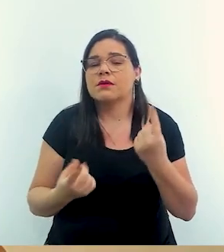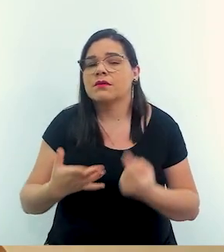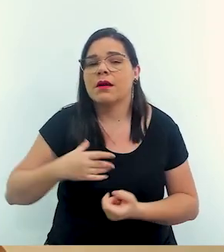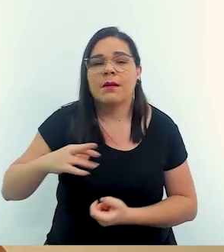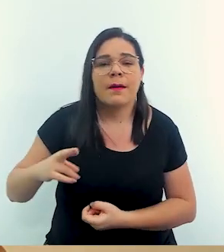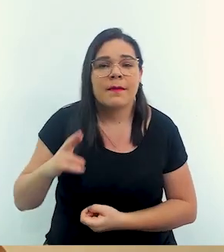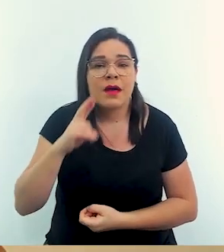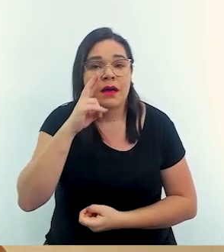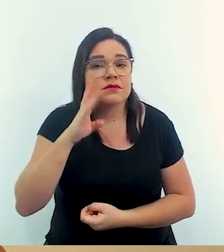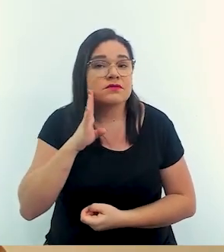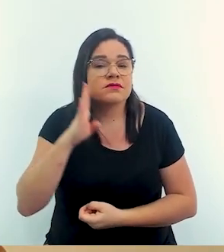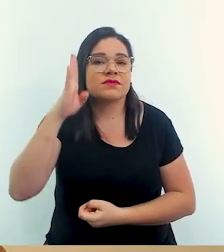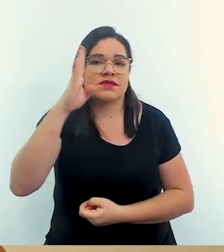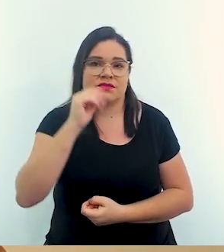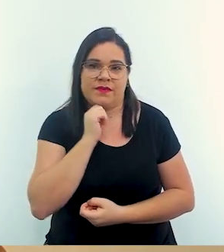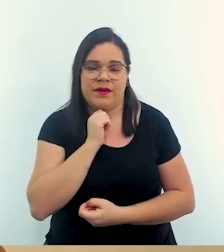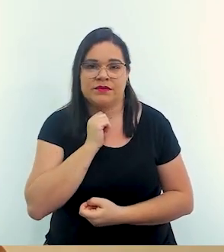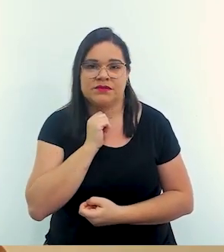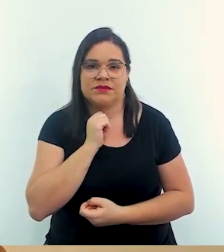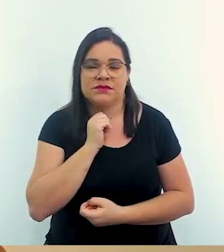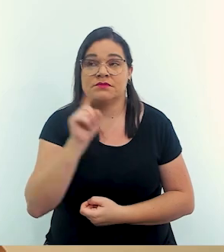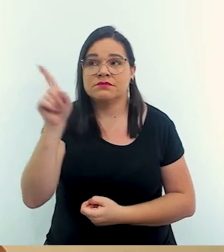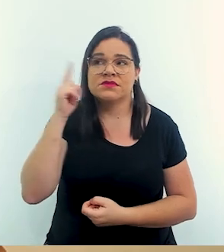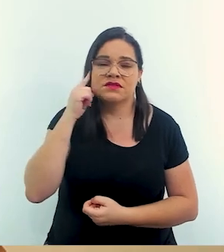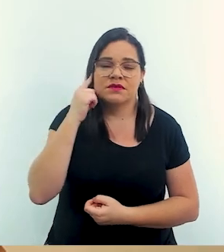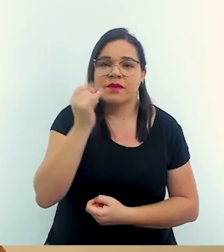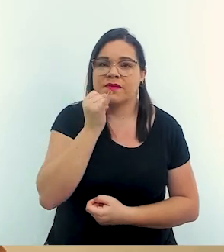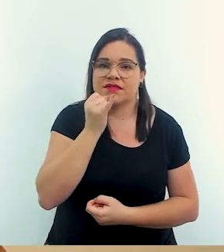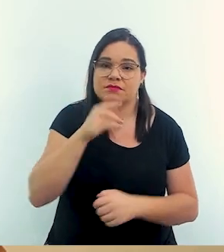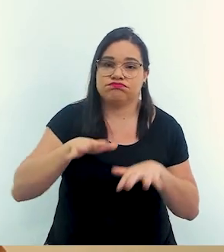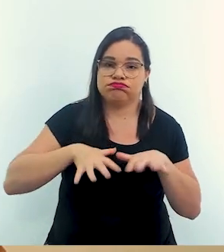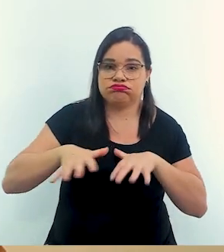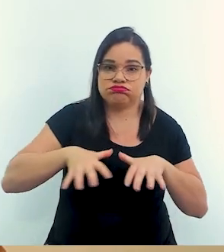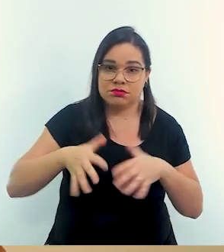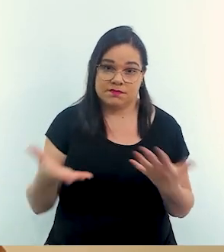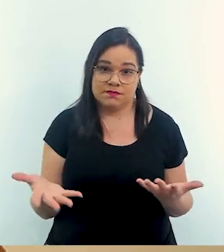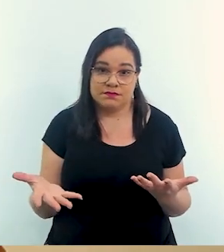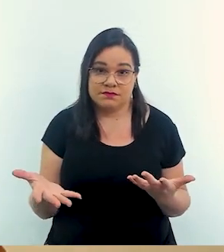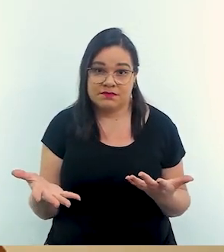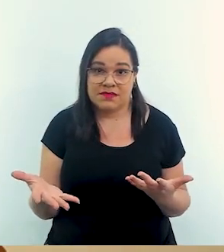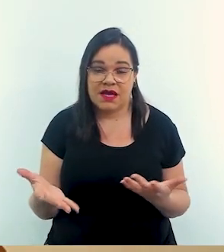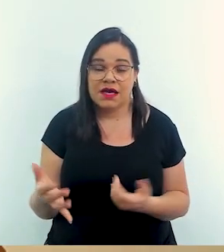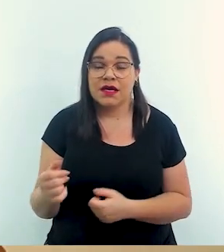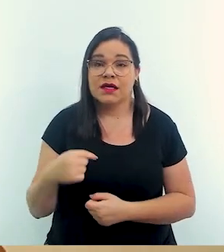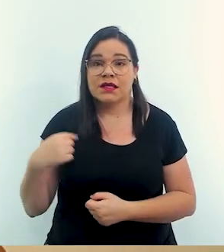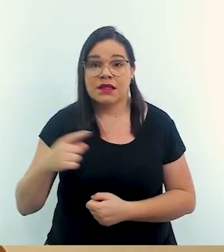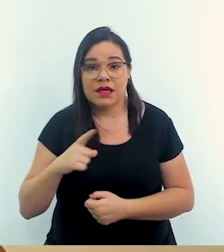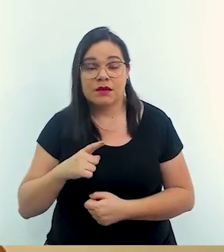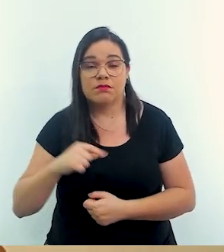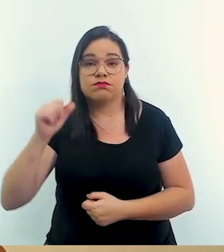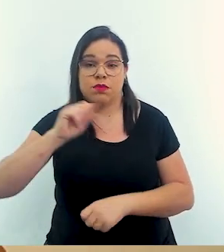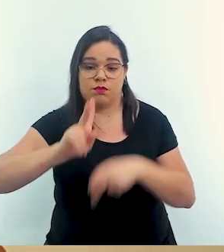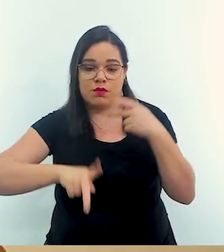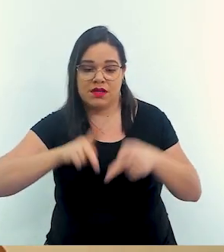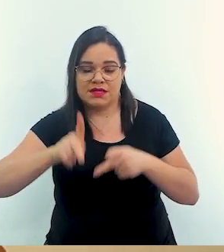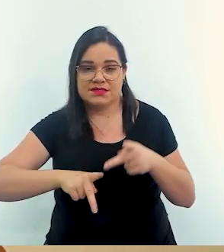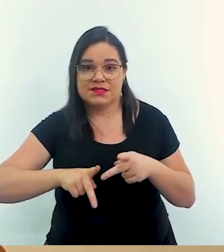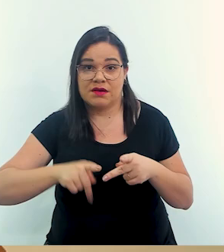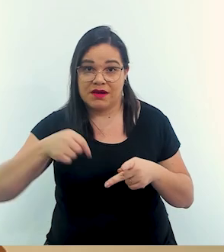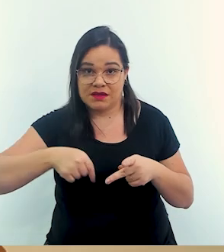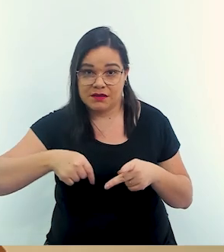qual é o meu risco qual é risco principal no Japão por exemplo são terremotos a gente tem populações que são